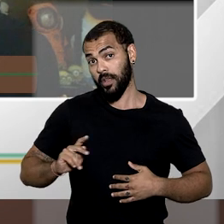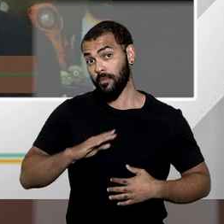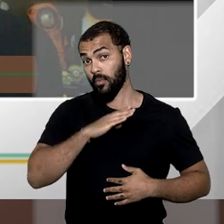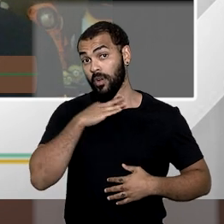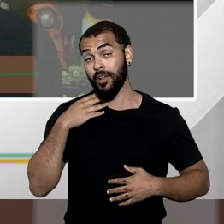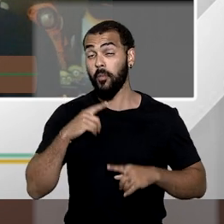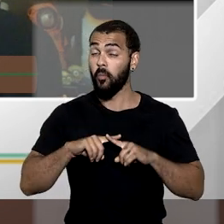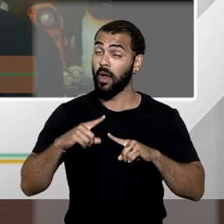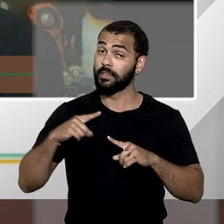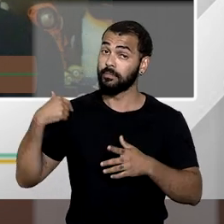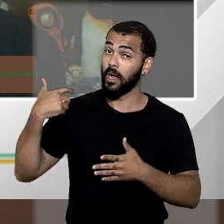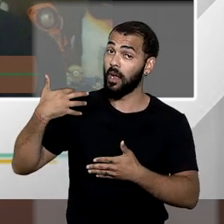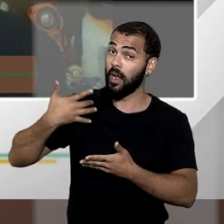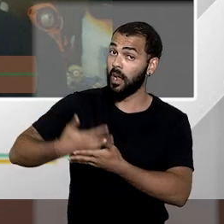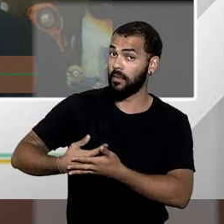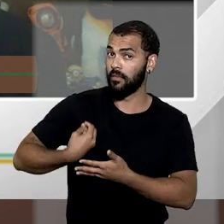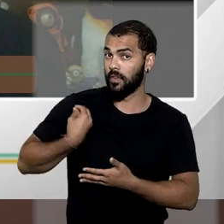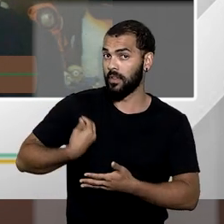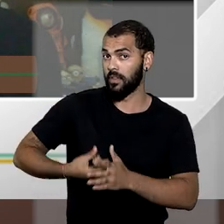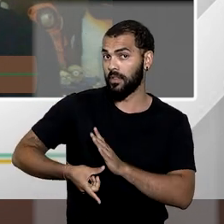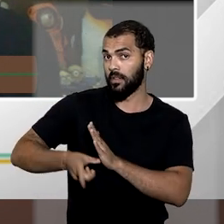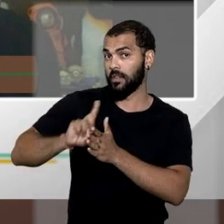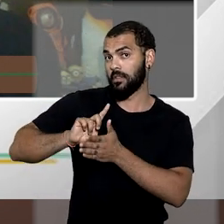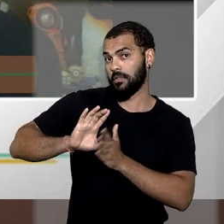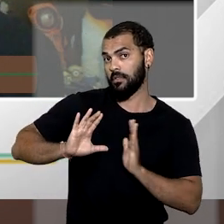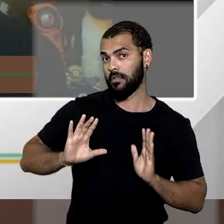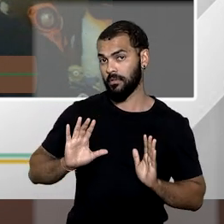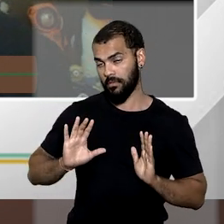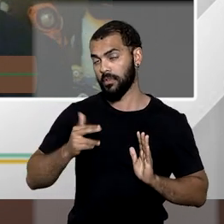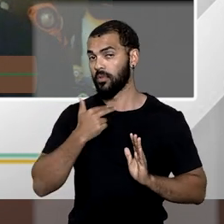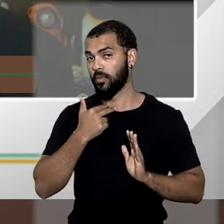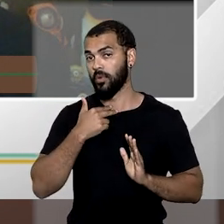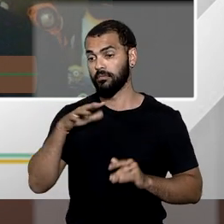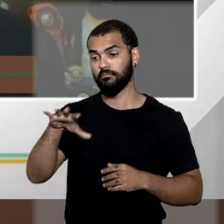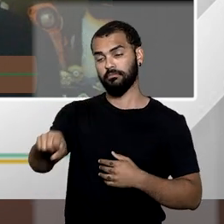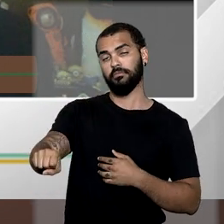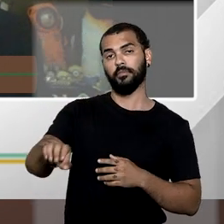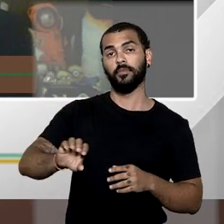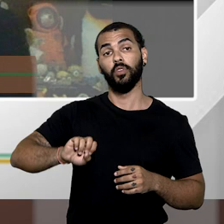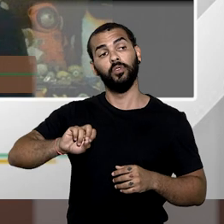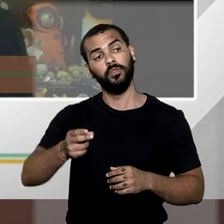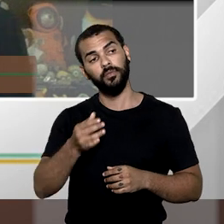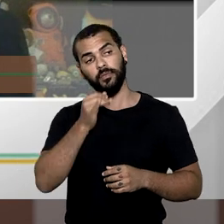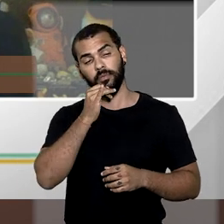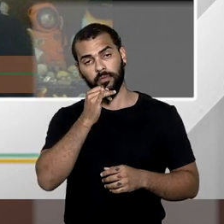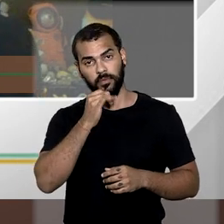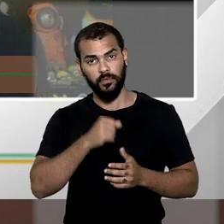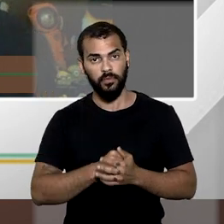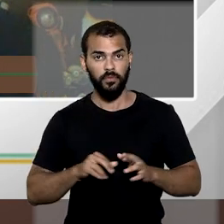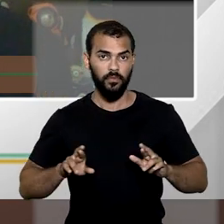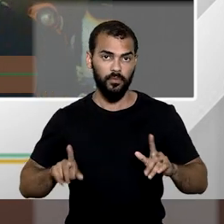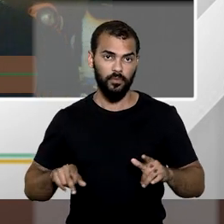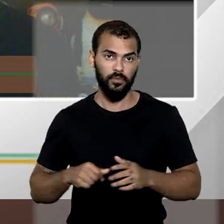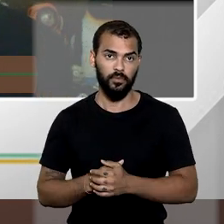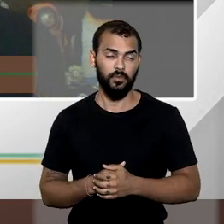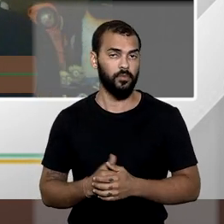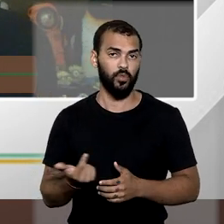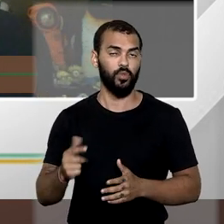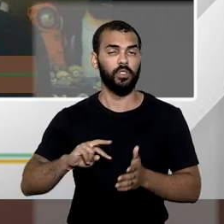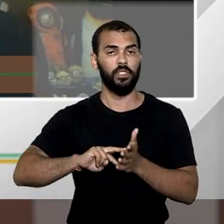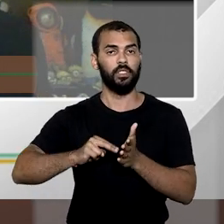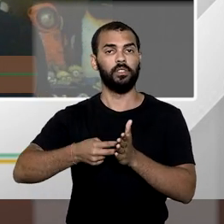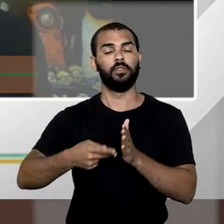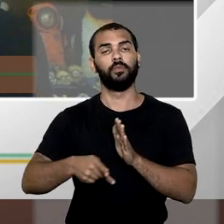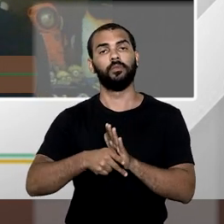lembrança da vida humana e, consequentemente, não há que se falar em desapropriação, seja por um outro exemplo que também vou dar, não há sentido